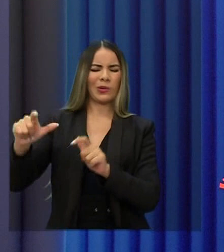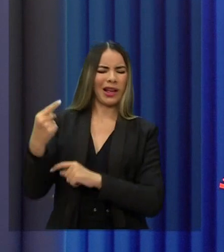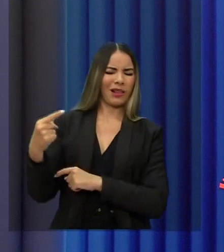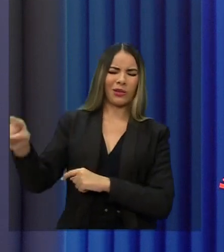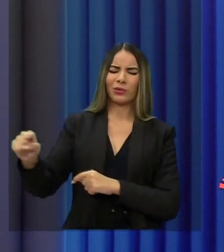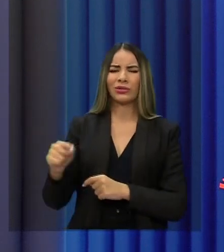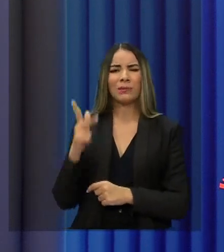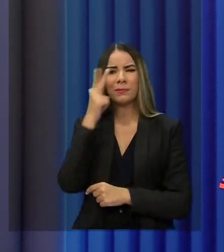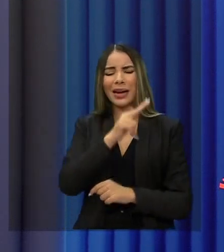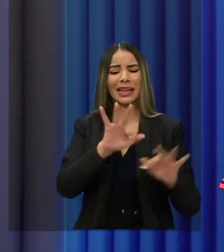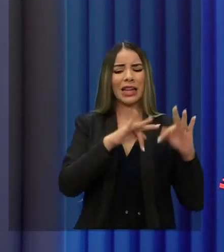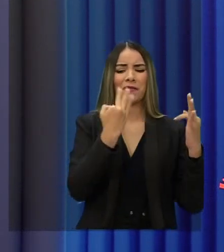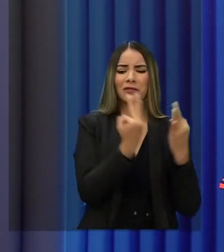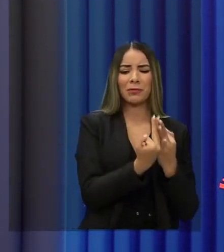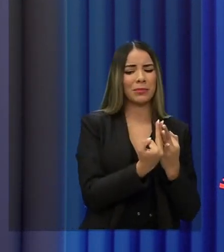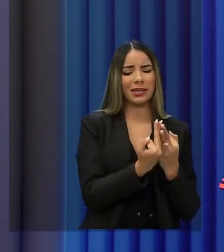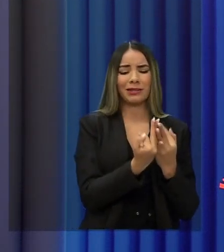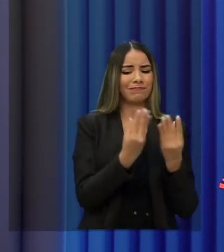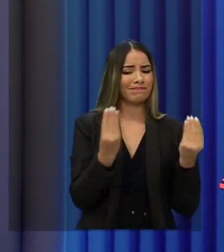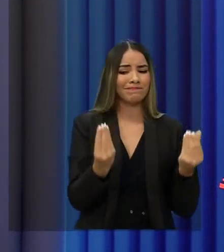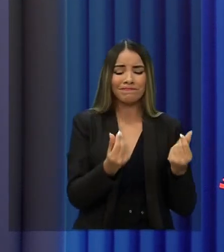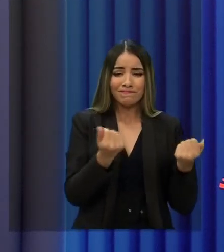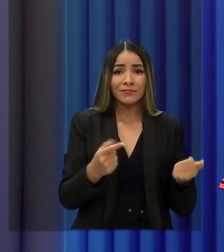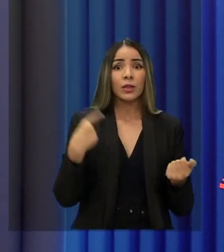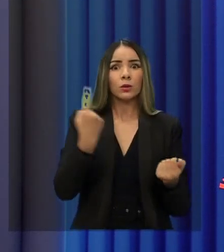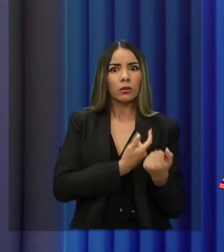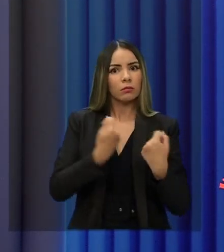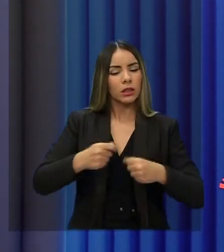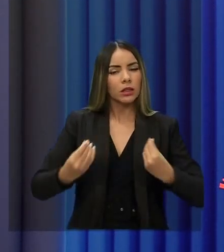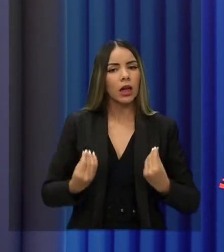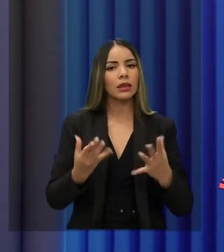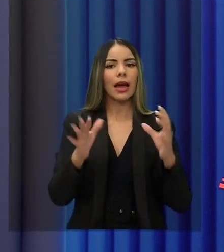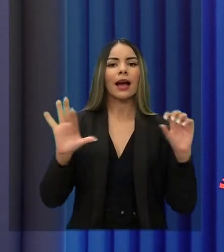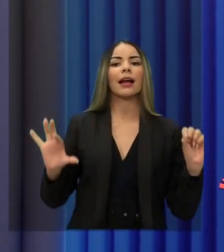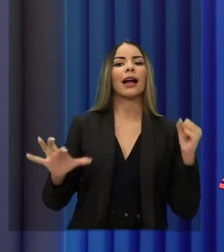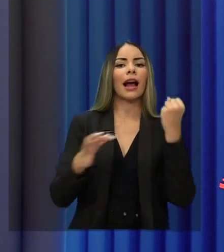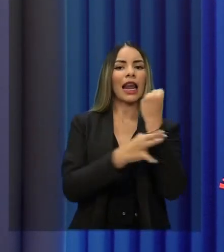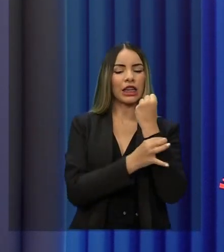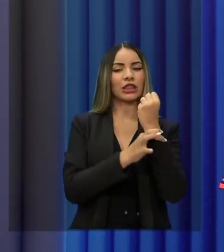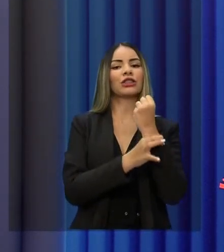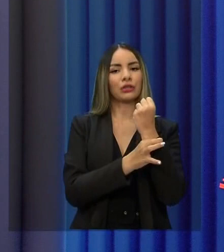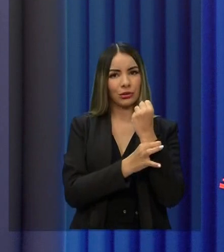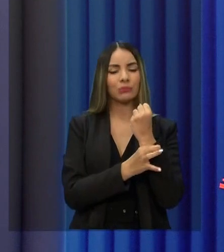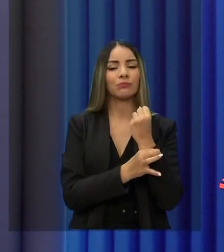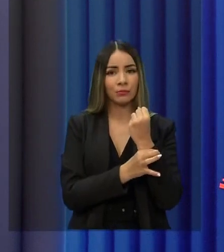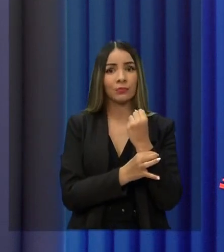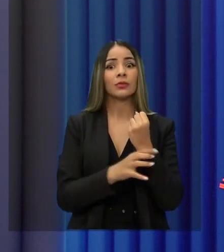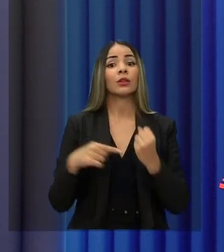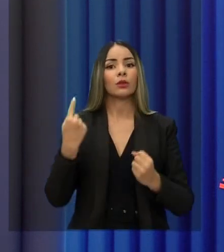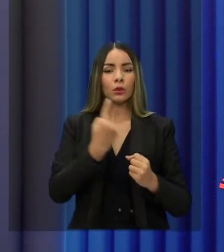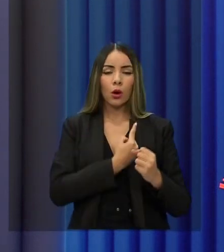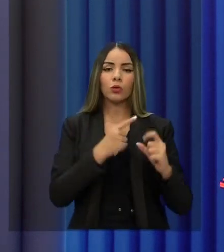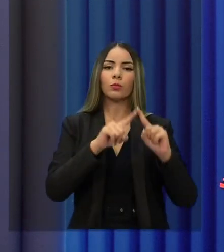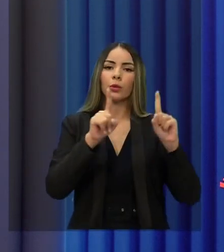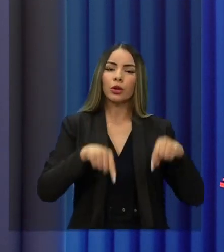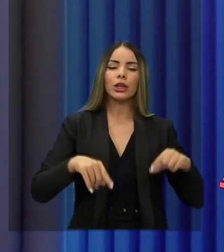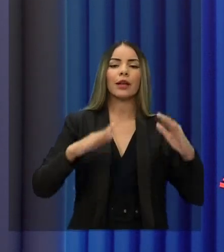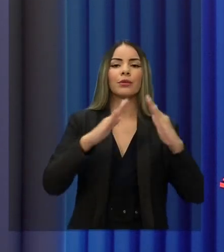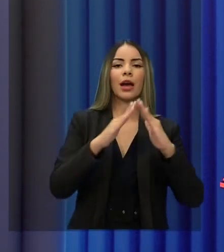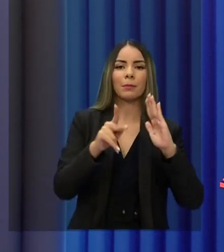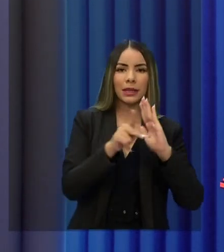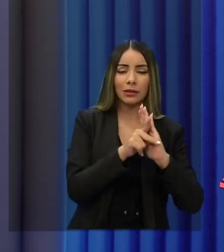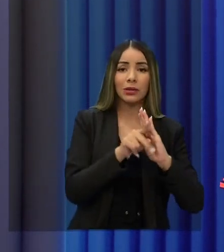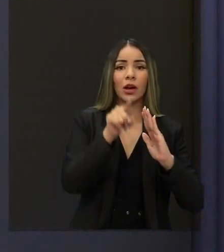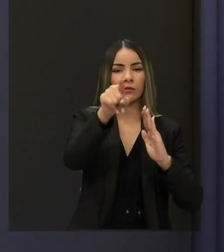aquela família, as suas origens. A gente precisa garantir essas origens e no nosso projeto habitacional garanto que você vai ser tratado da melhor